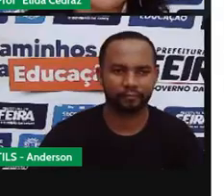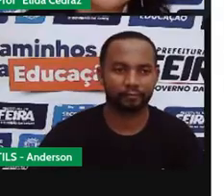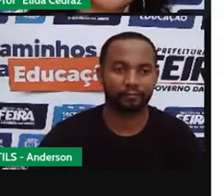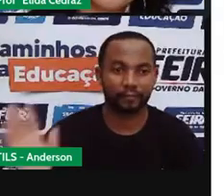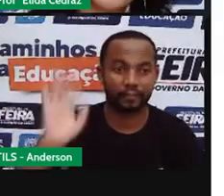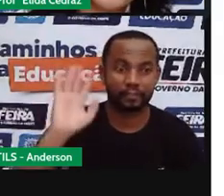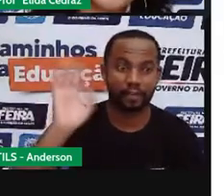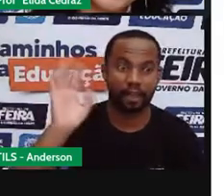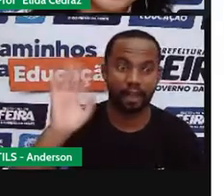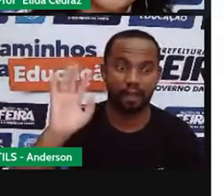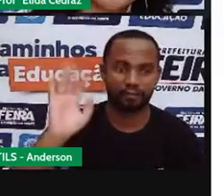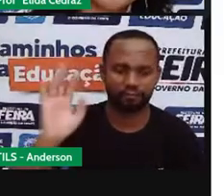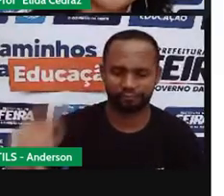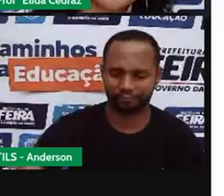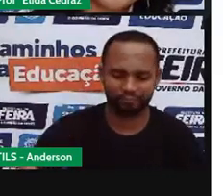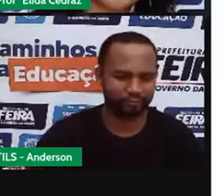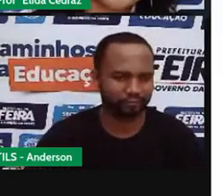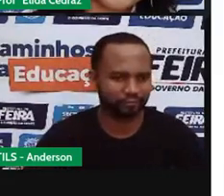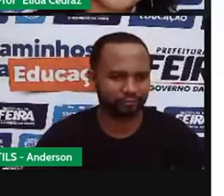aula. Um beijo e até lá.